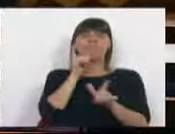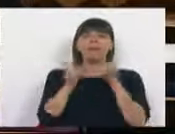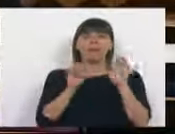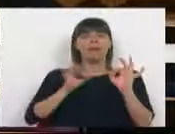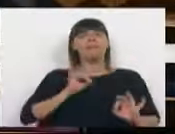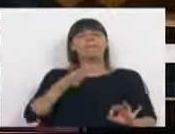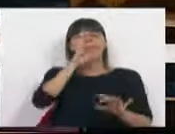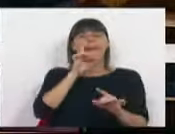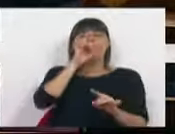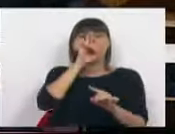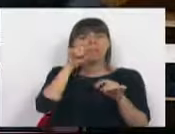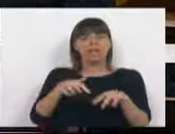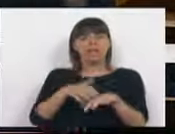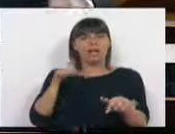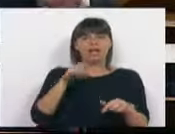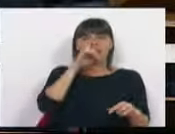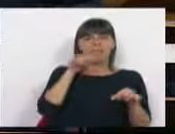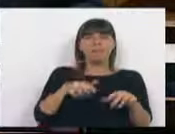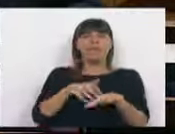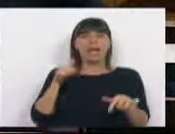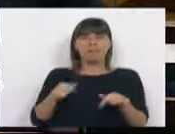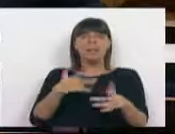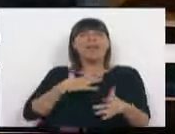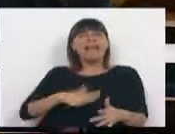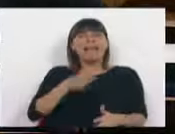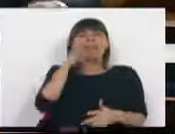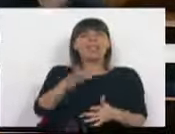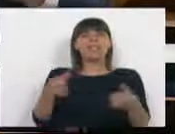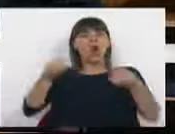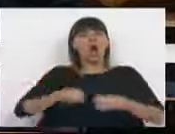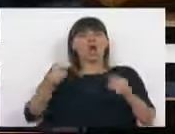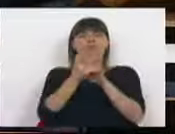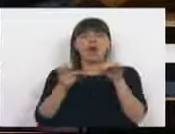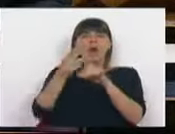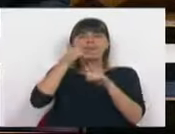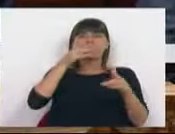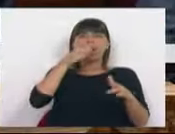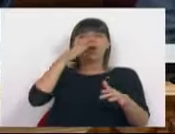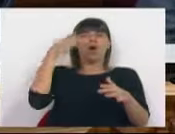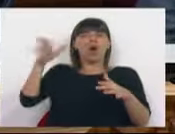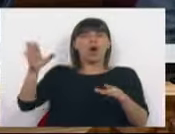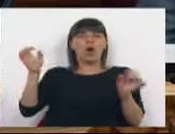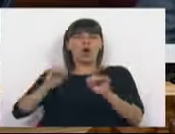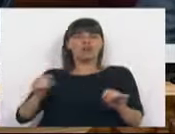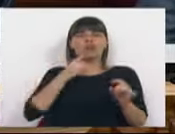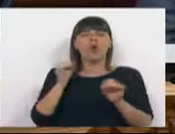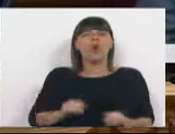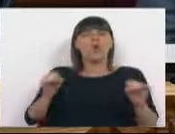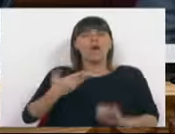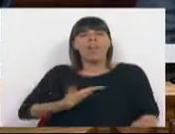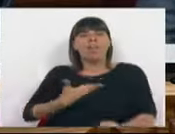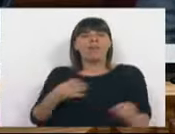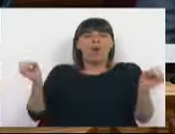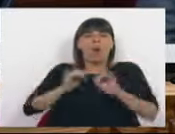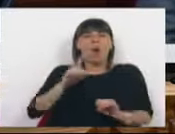palavras, o Senhor Primeiro-Ministro mente a esta Câmara. Mente a esta Câmara quando pretende dizer que não houve aumento da imigração. Mente quando diz que não houve aumento da